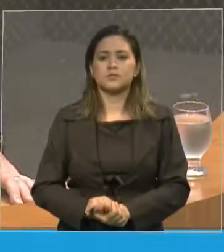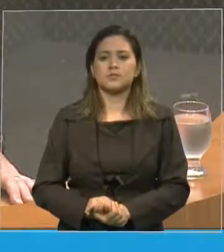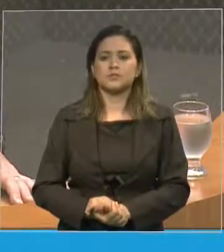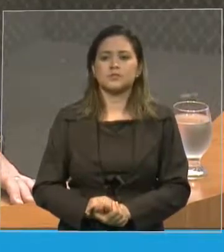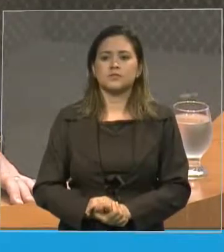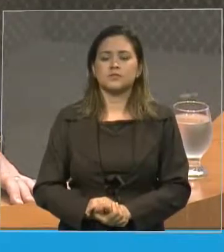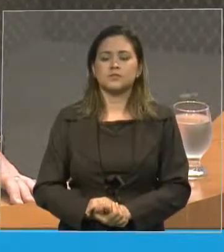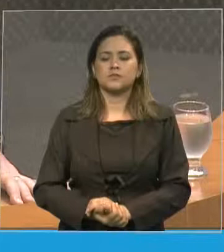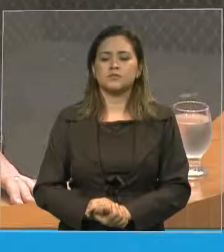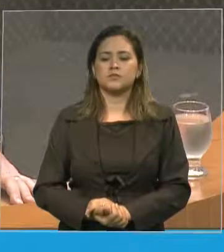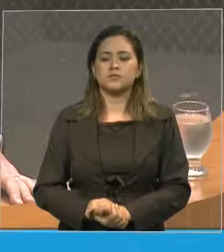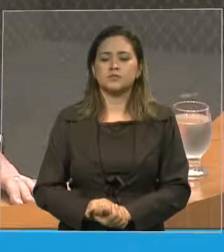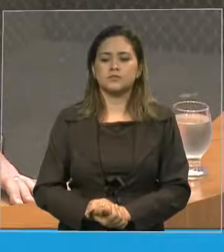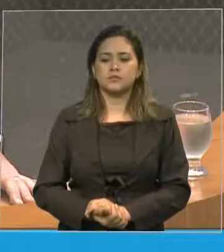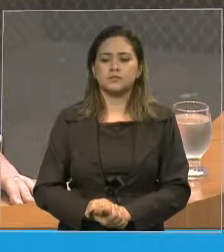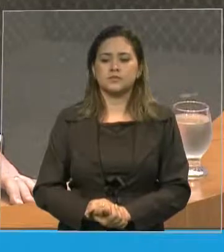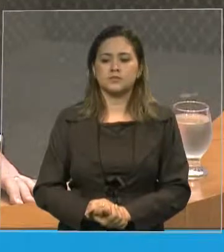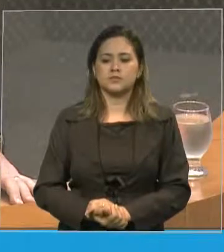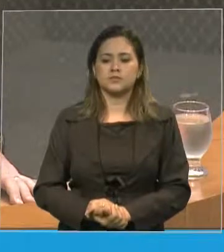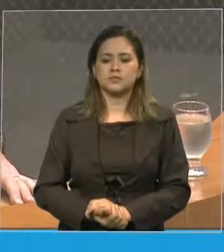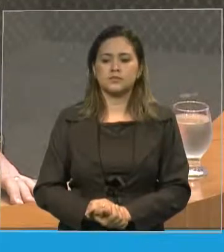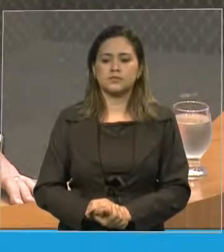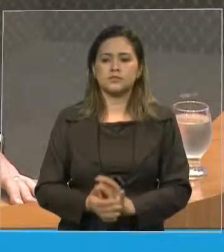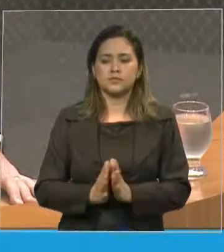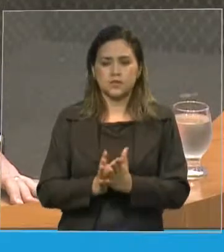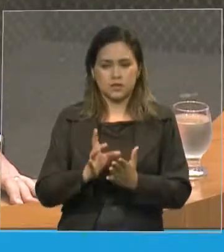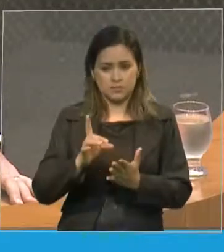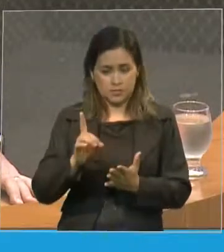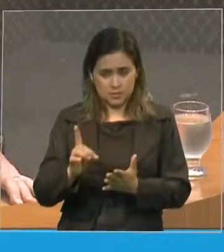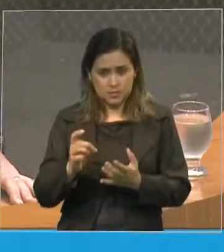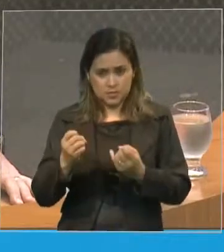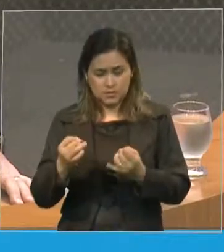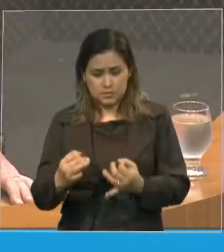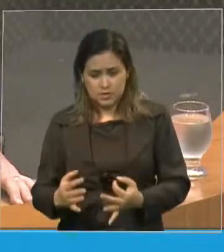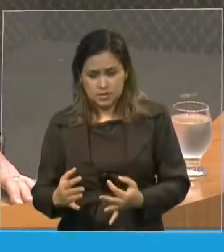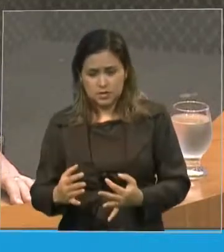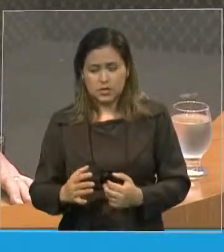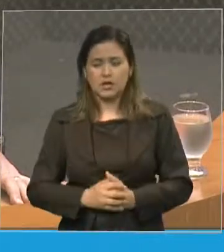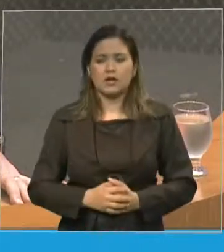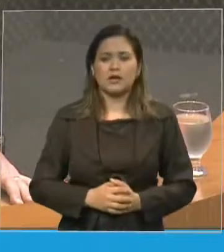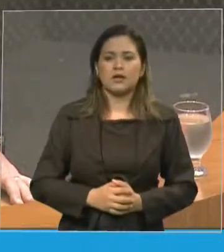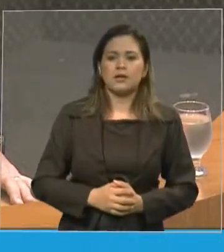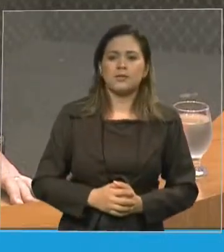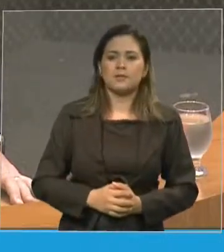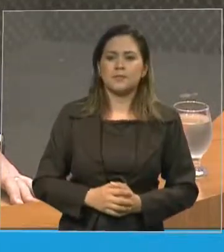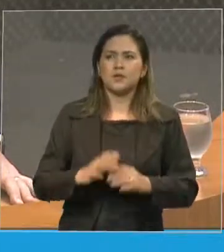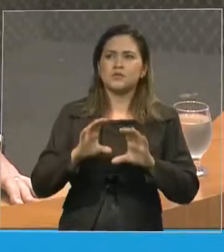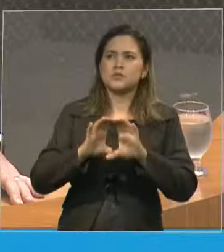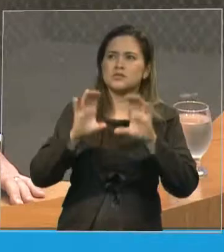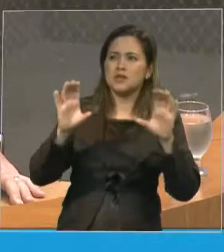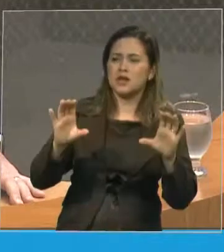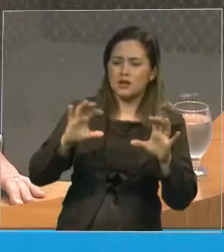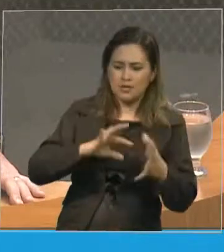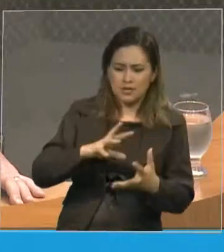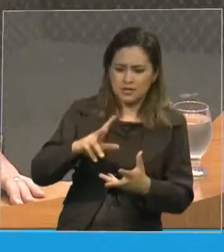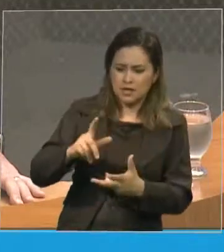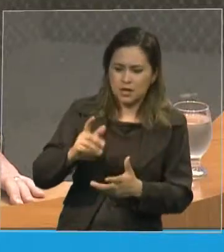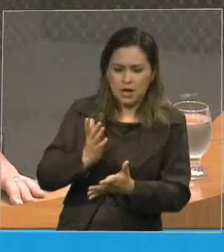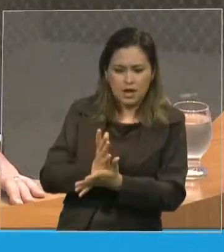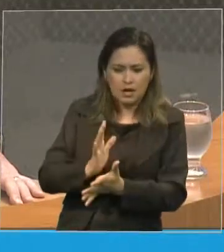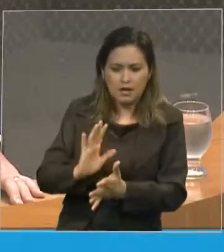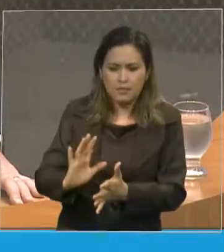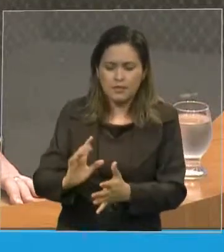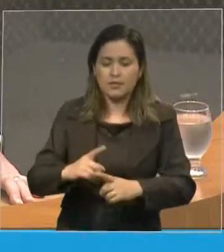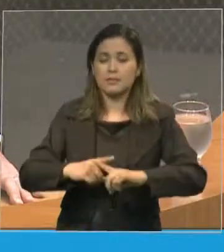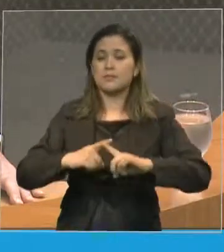porque também, sobre a Palavra está escrito, passarão os céus e a terra, mas as minhas palavras, não hão